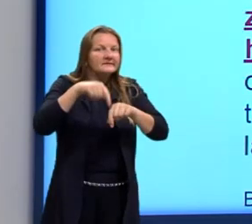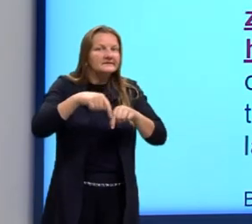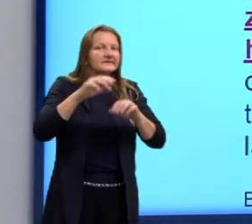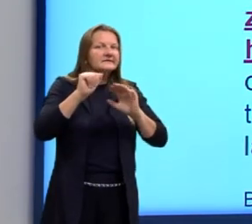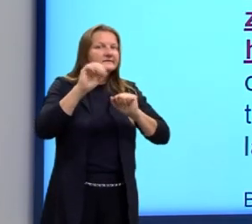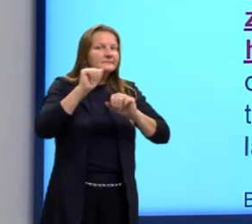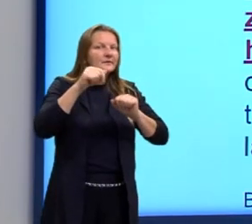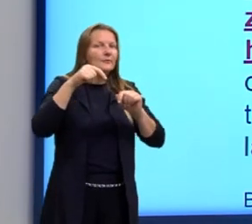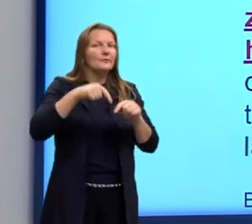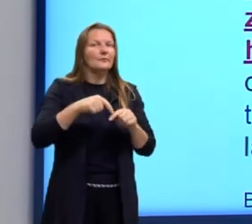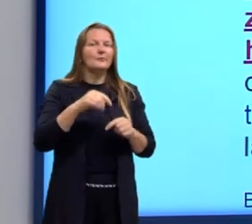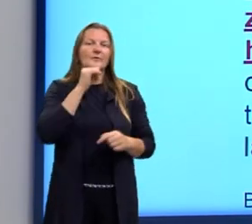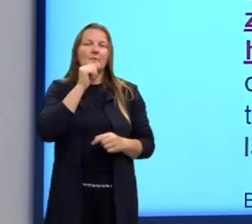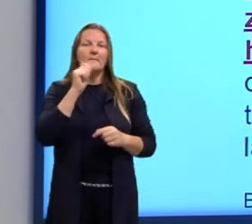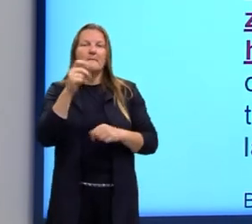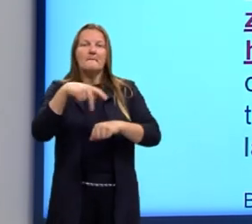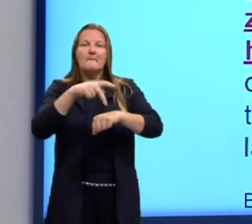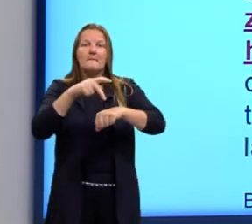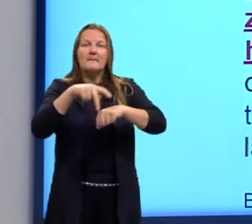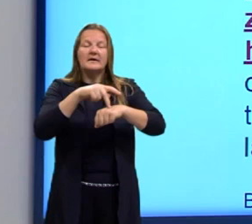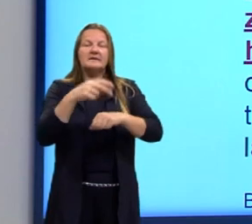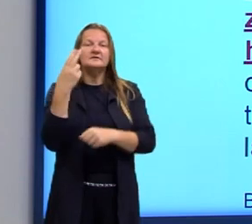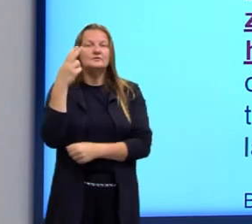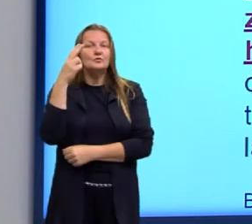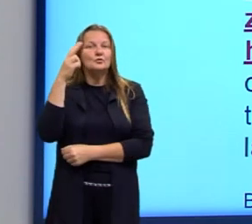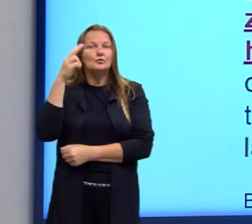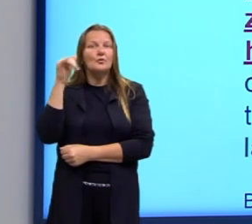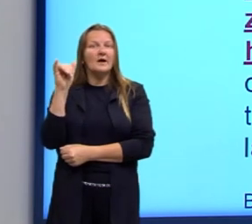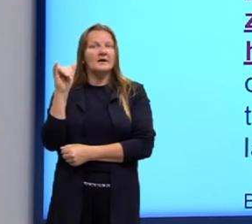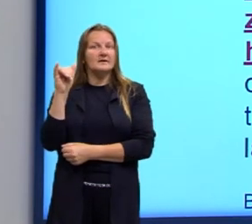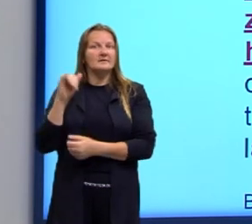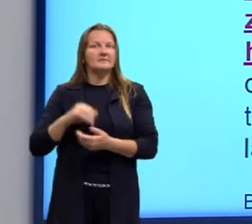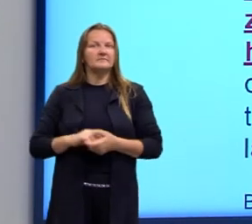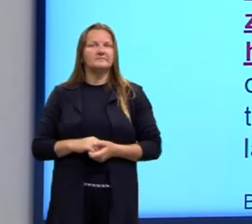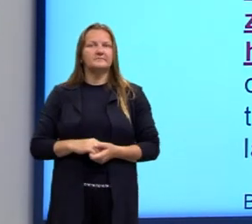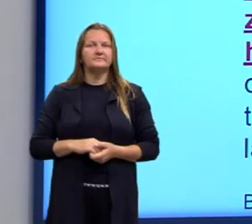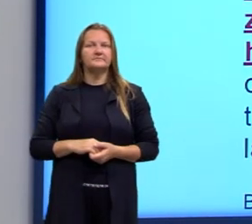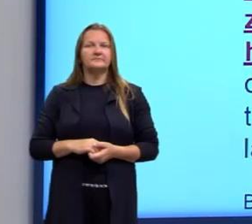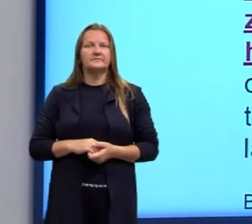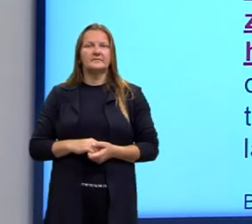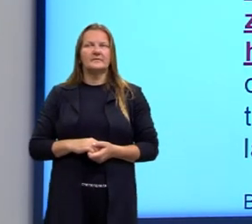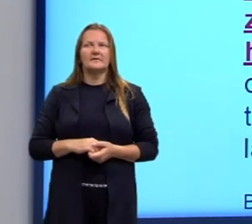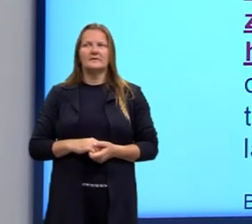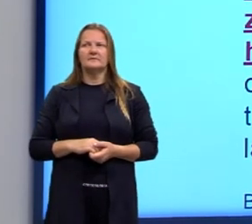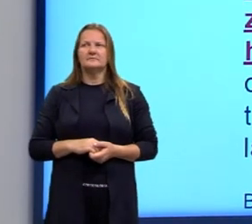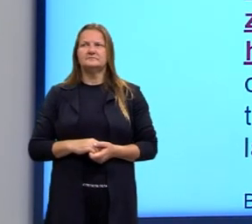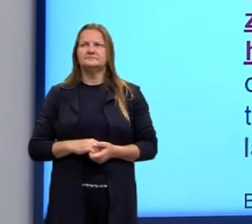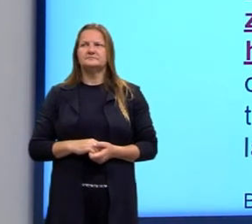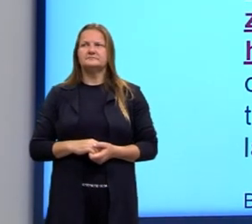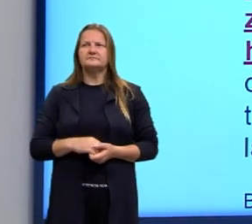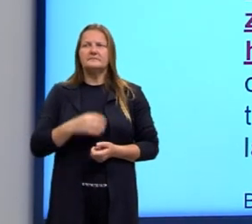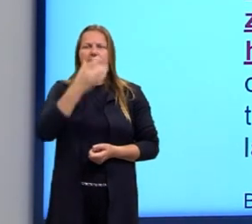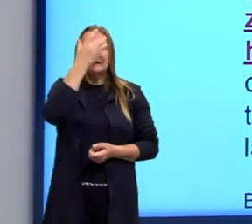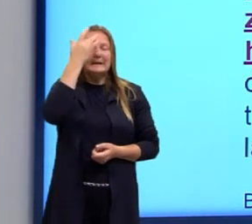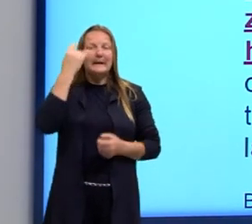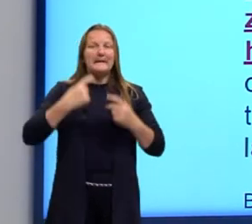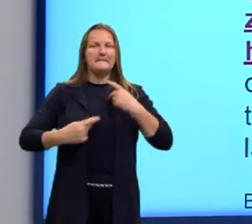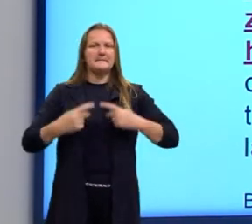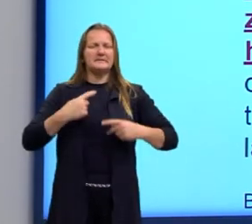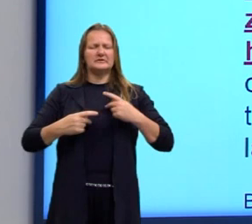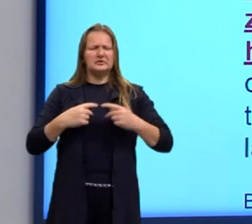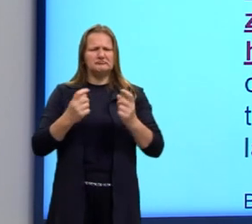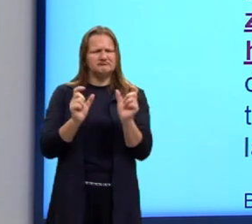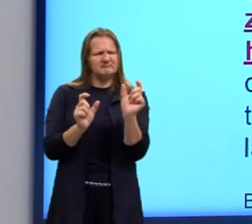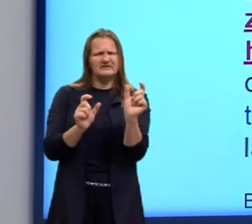da Uruguaia. A Uruguaia, a Uruguaia, a nossa personagem desse texto, ela analisa as